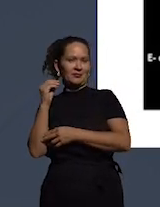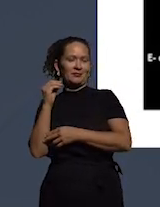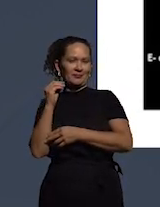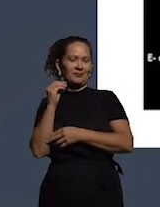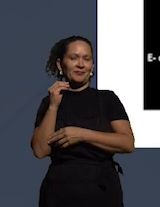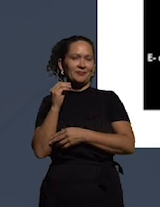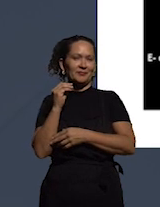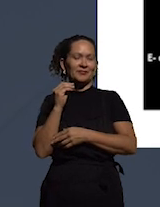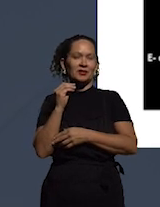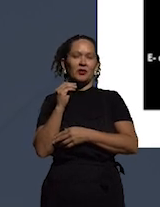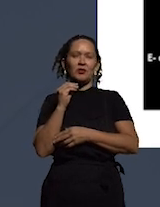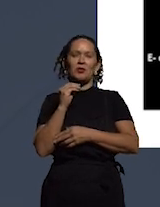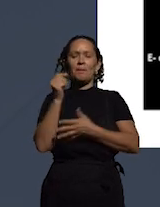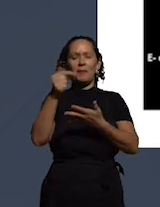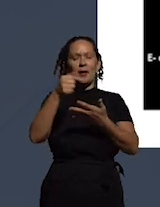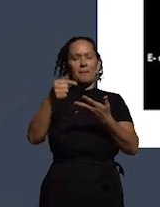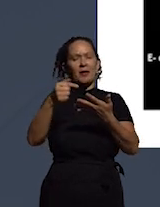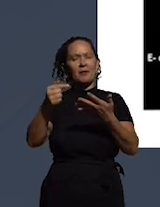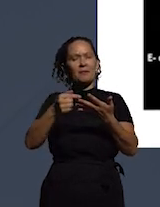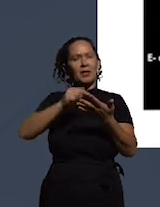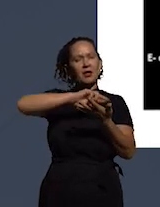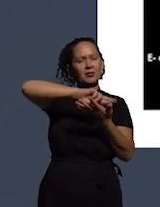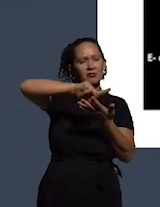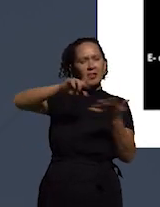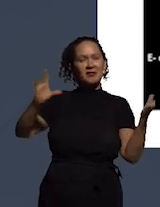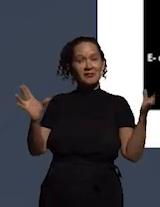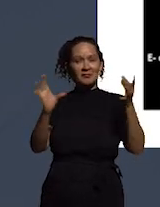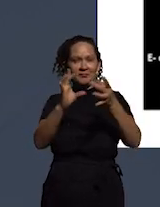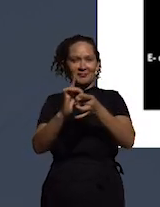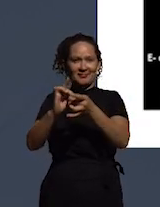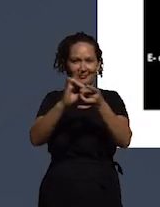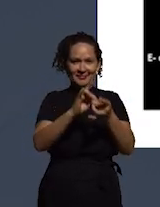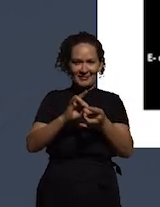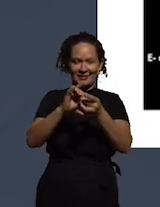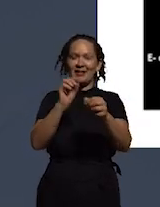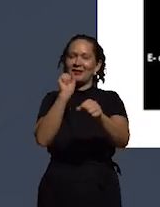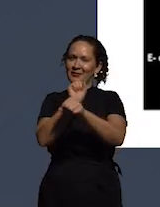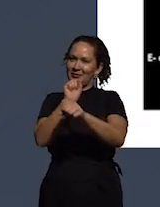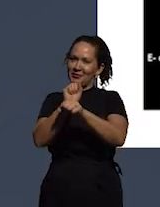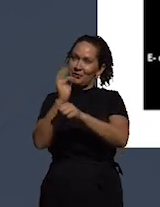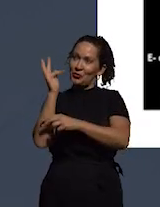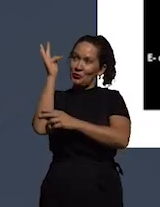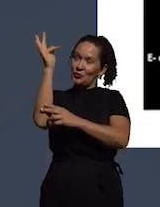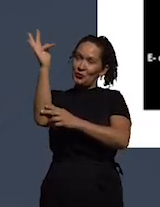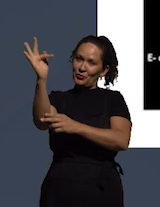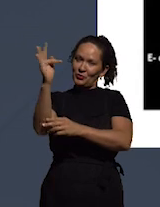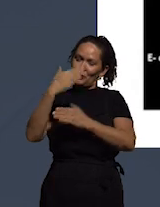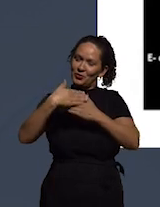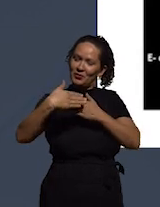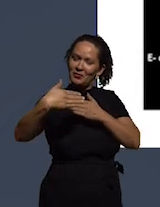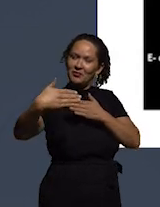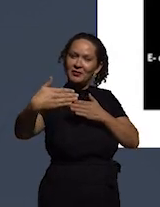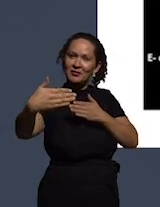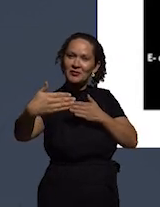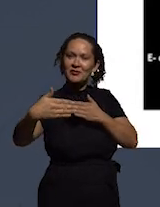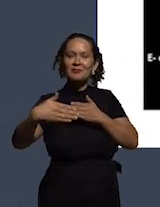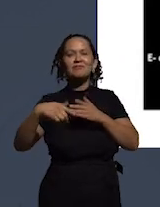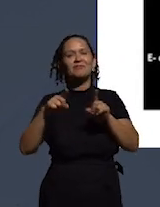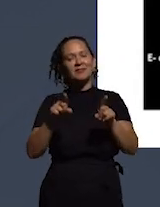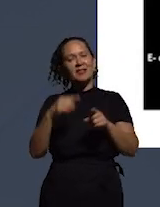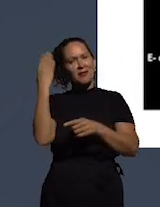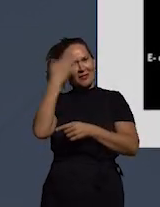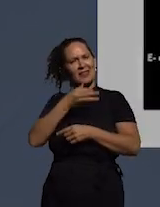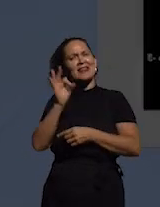fatores vão se encontrar e eu espero que espero ver que em alguns anos espero ver que vocês me provaram estar